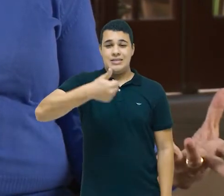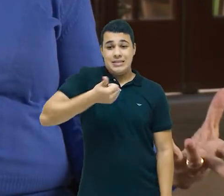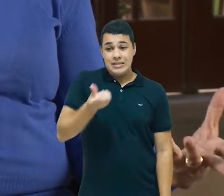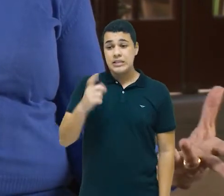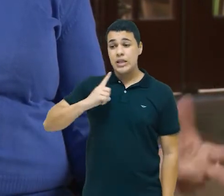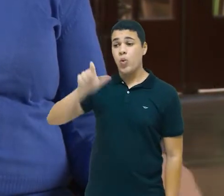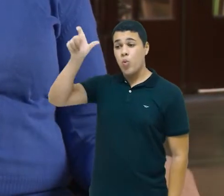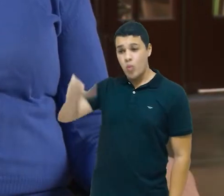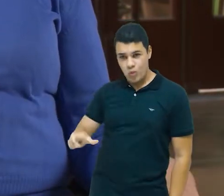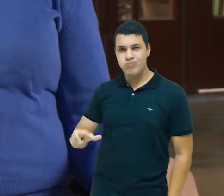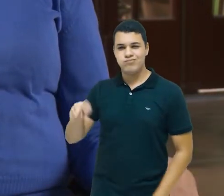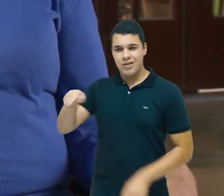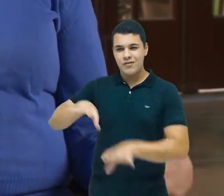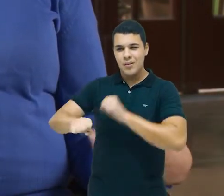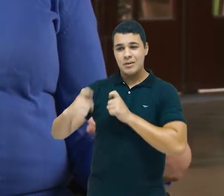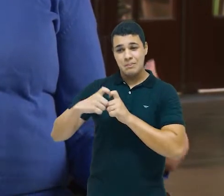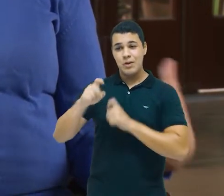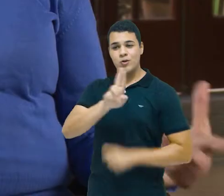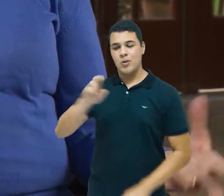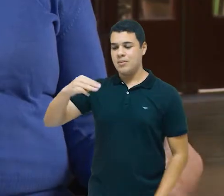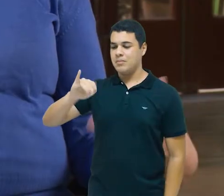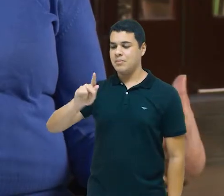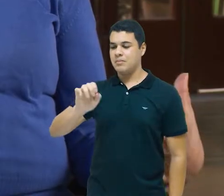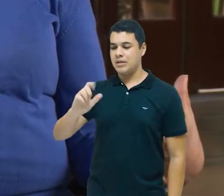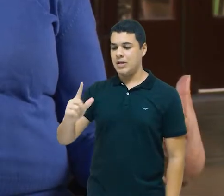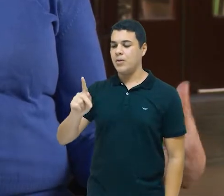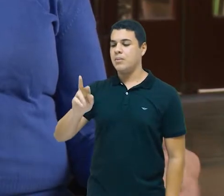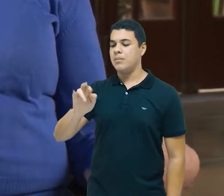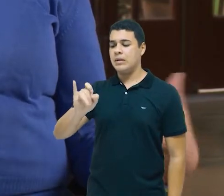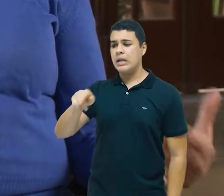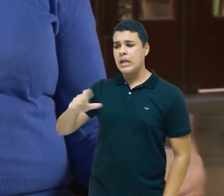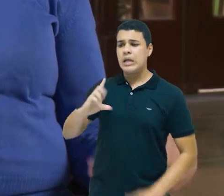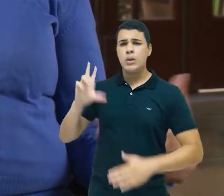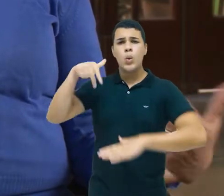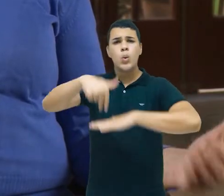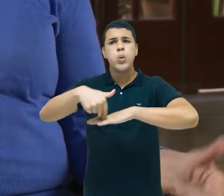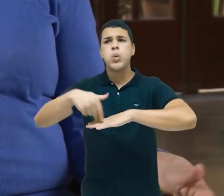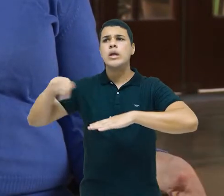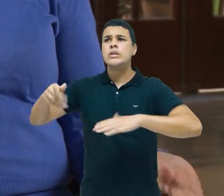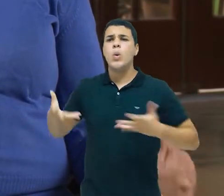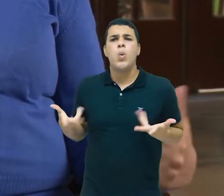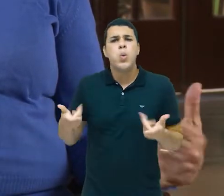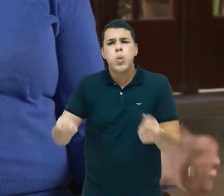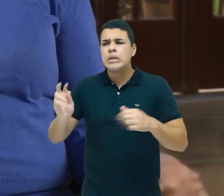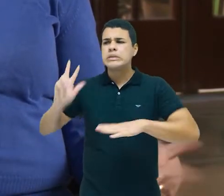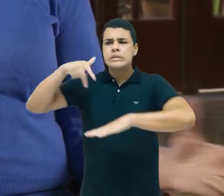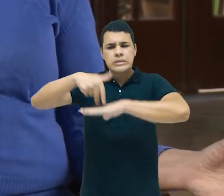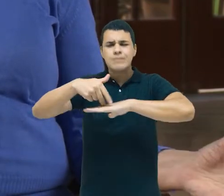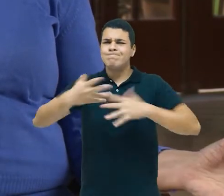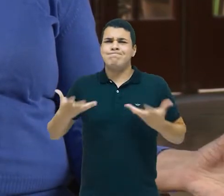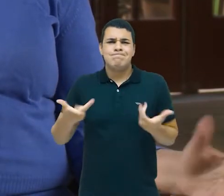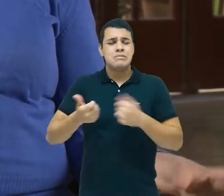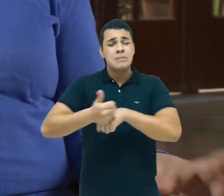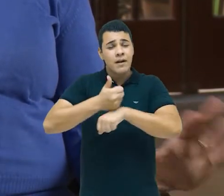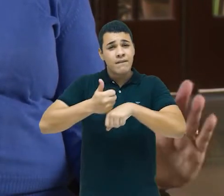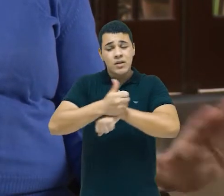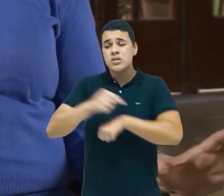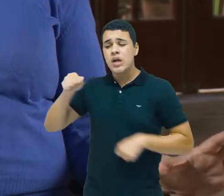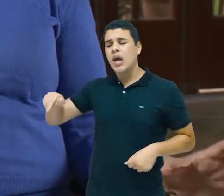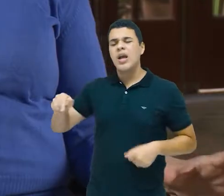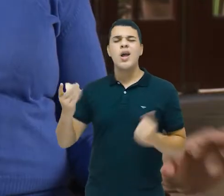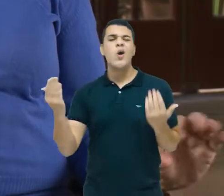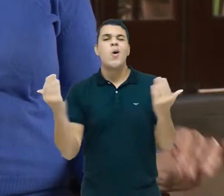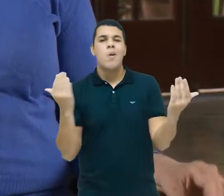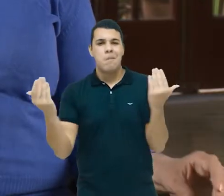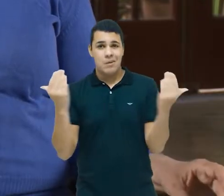Miguel Pereira, no seu discurso, num dos seus fantásticos discursos, ele